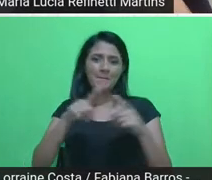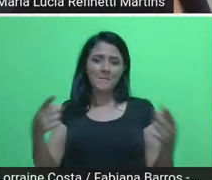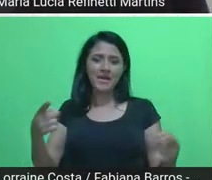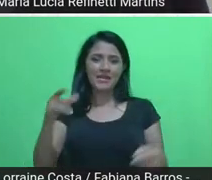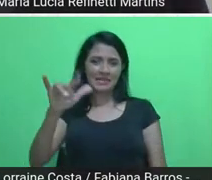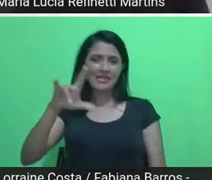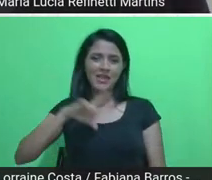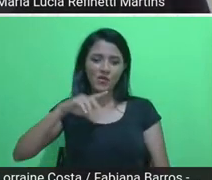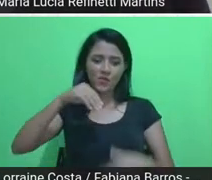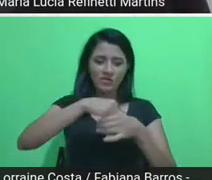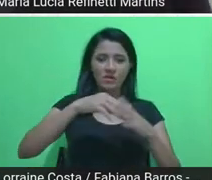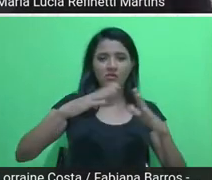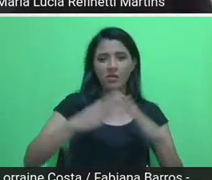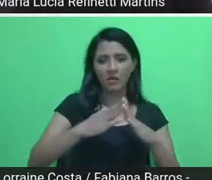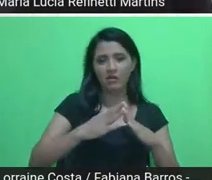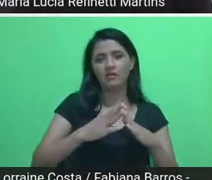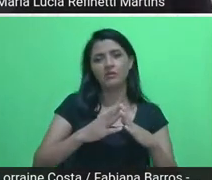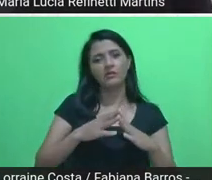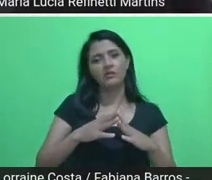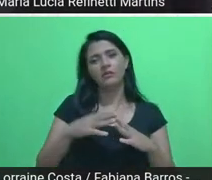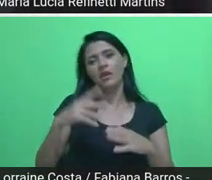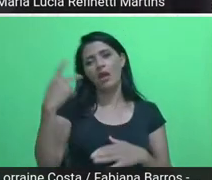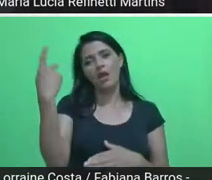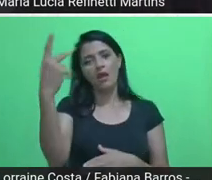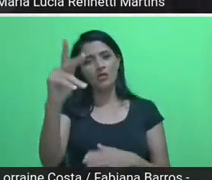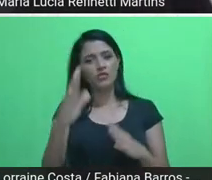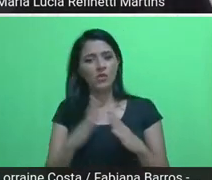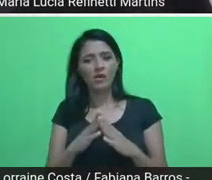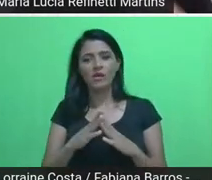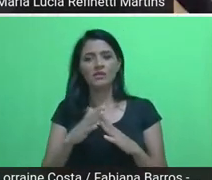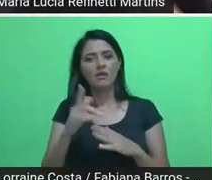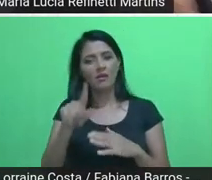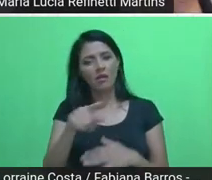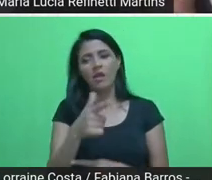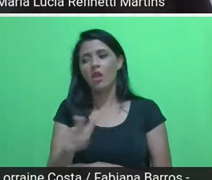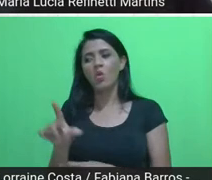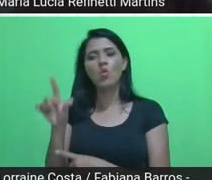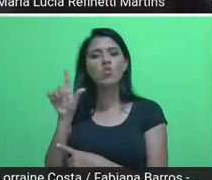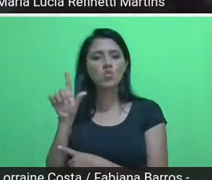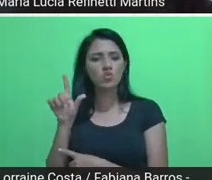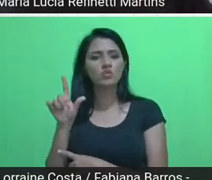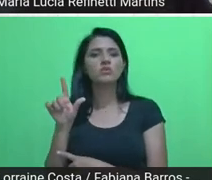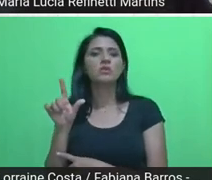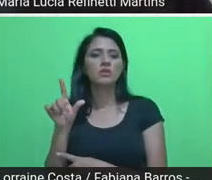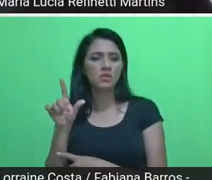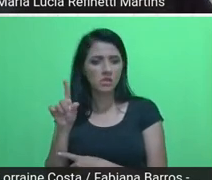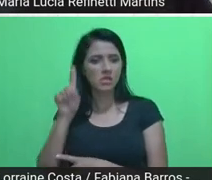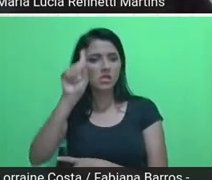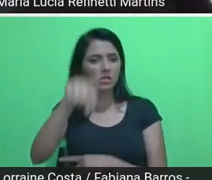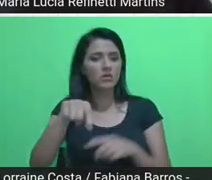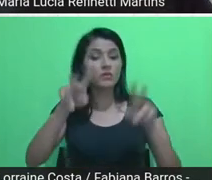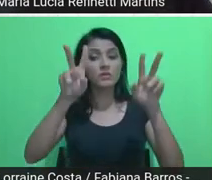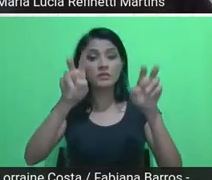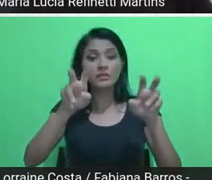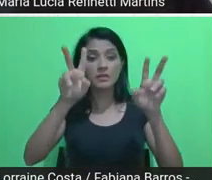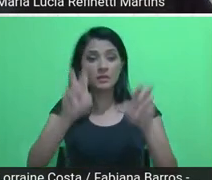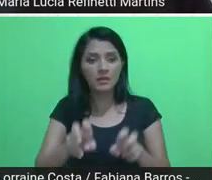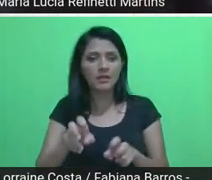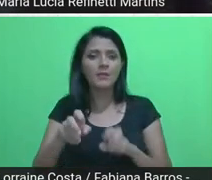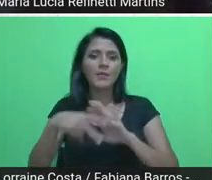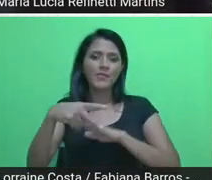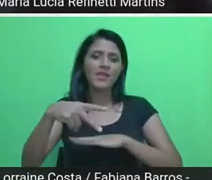não está, a sua casa é outra. Então, esse tema da questão da terra